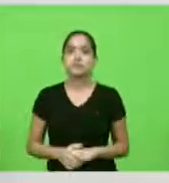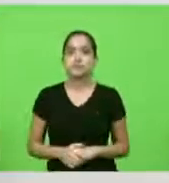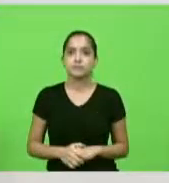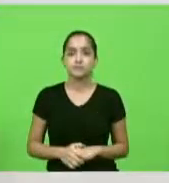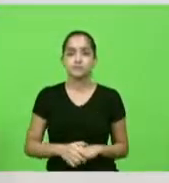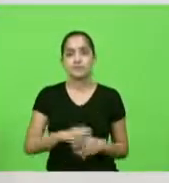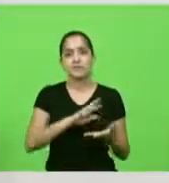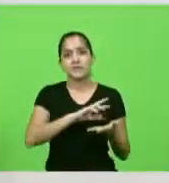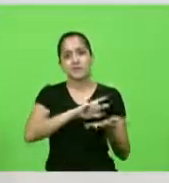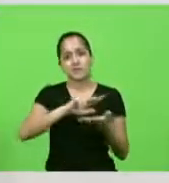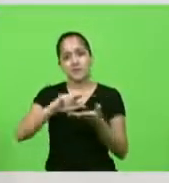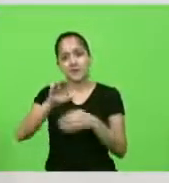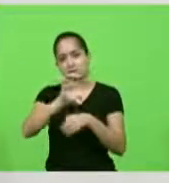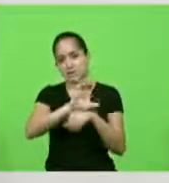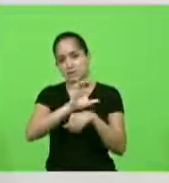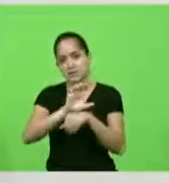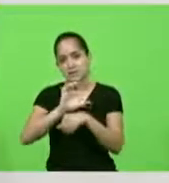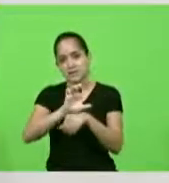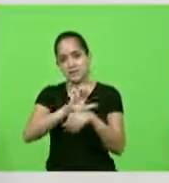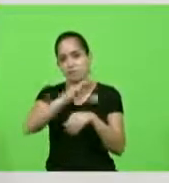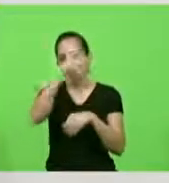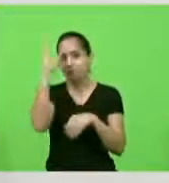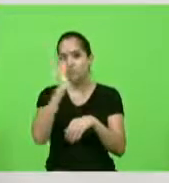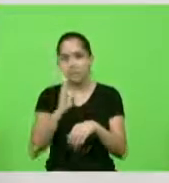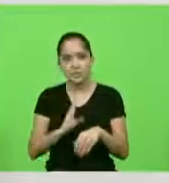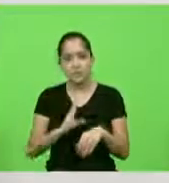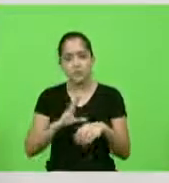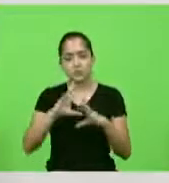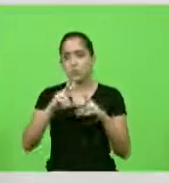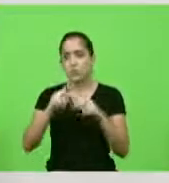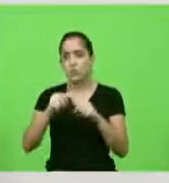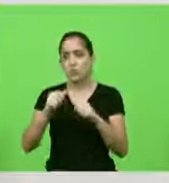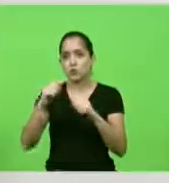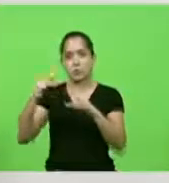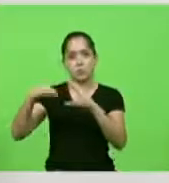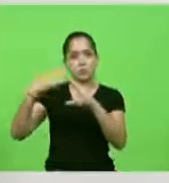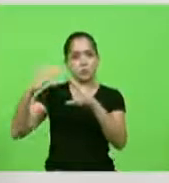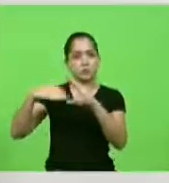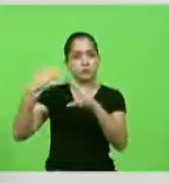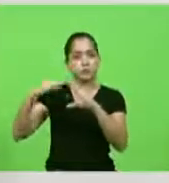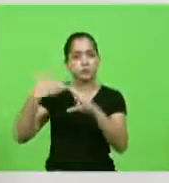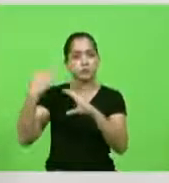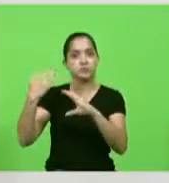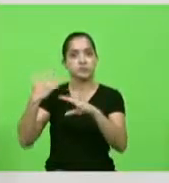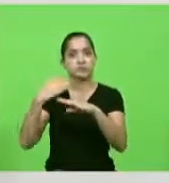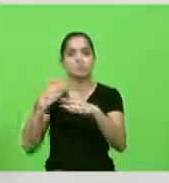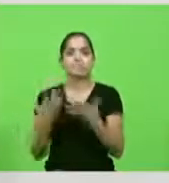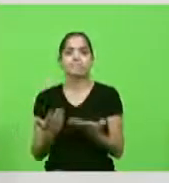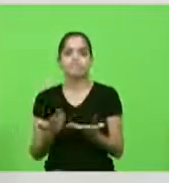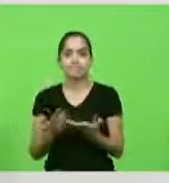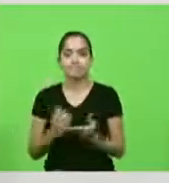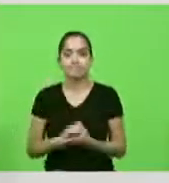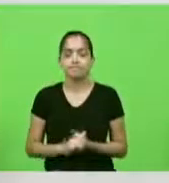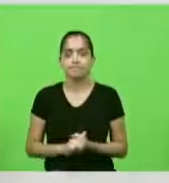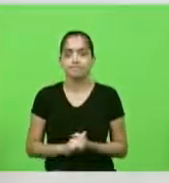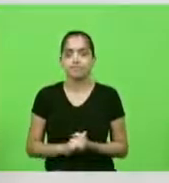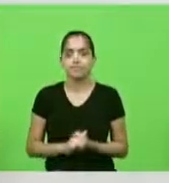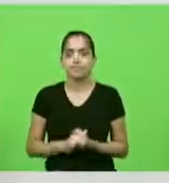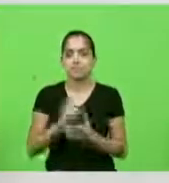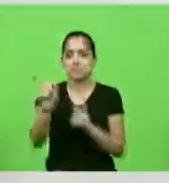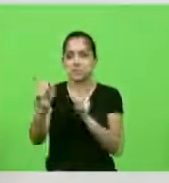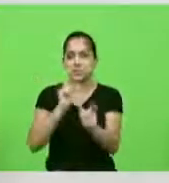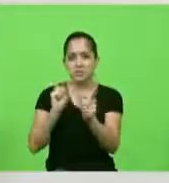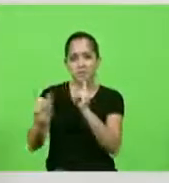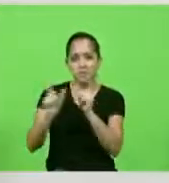de todo o Brasil deputado Volney com xingamentos